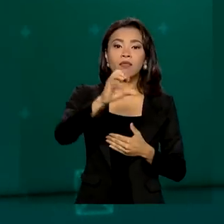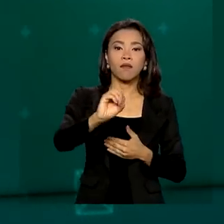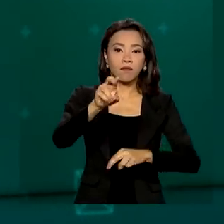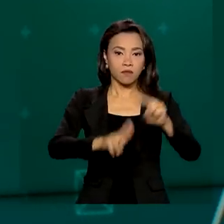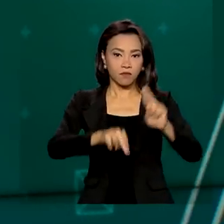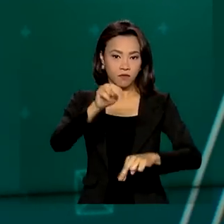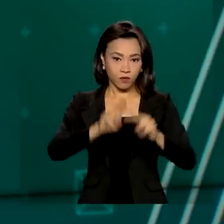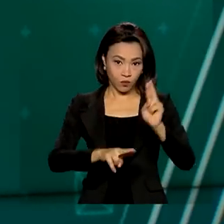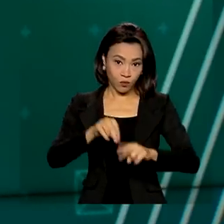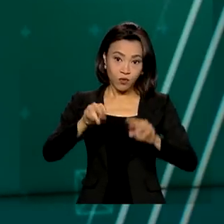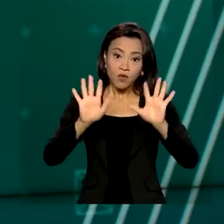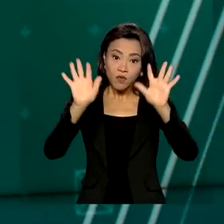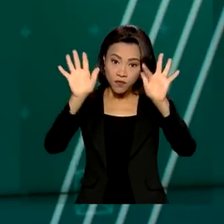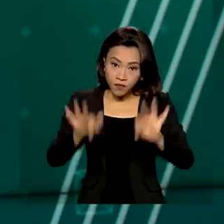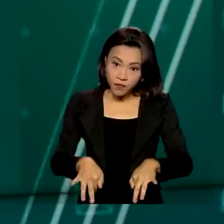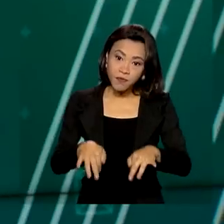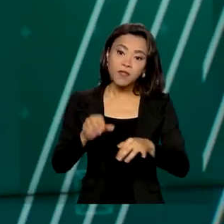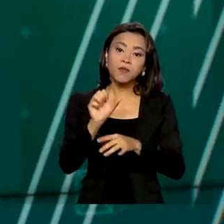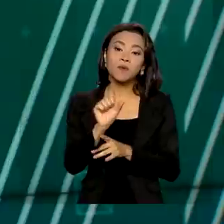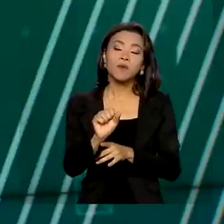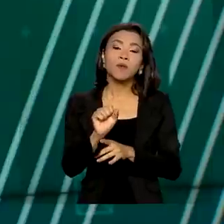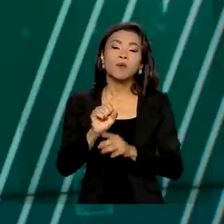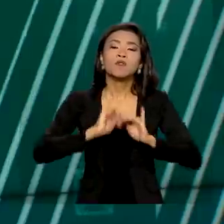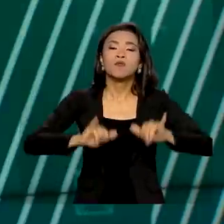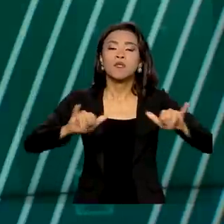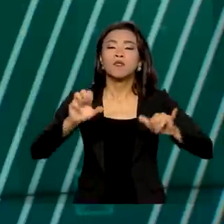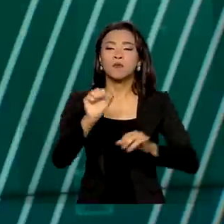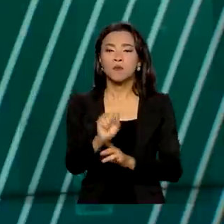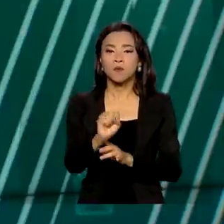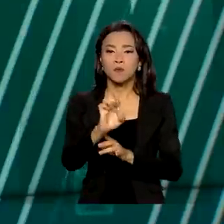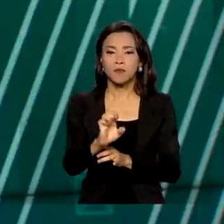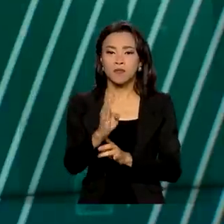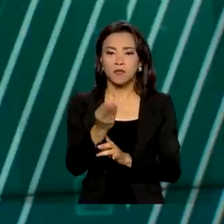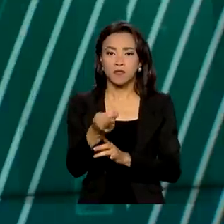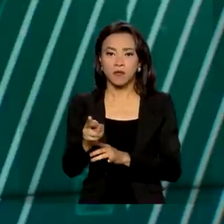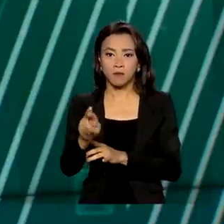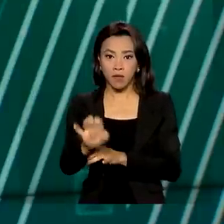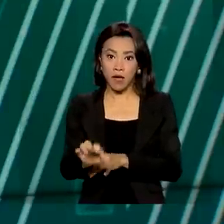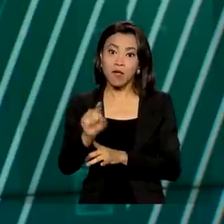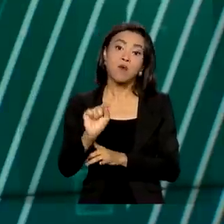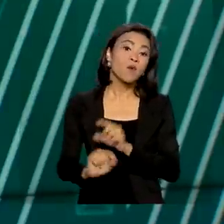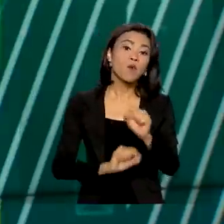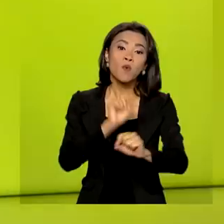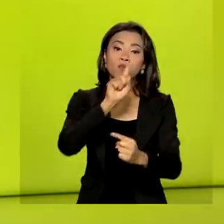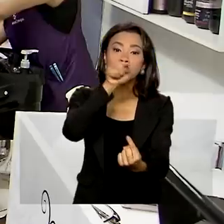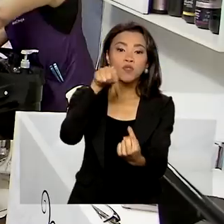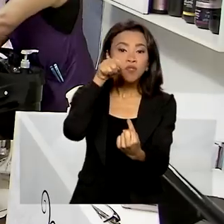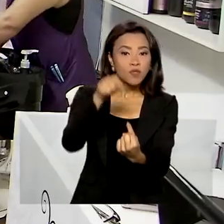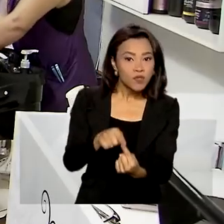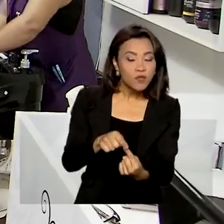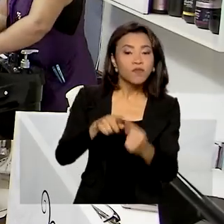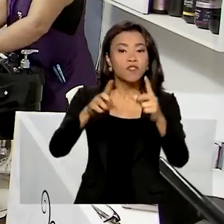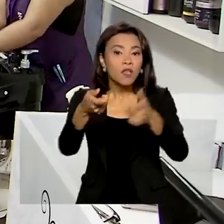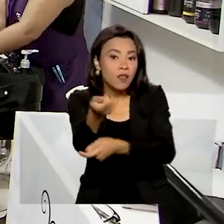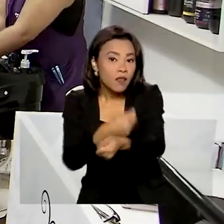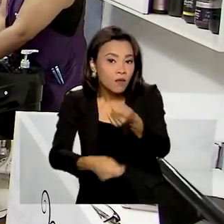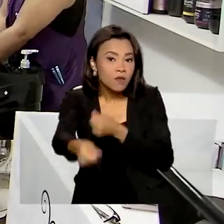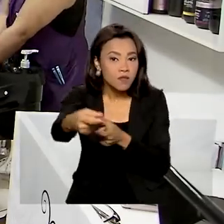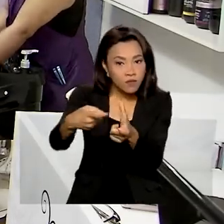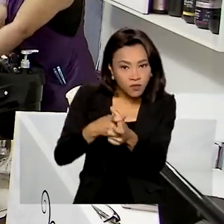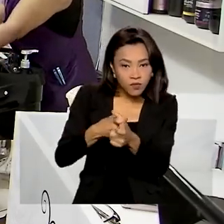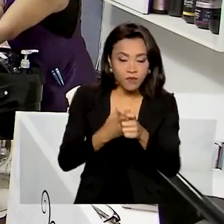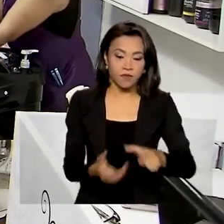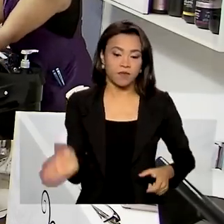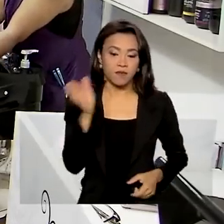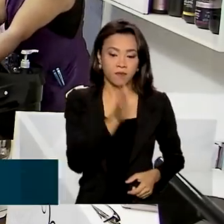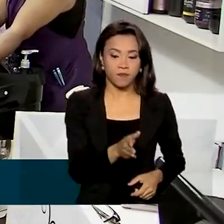do SEBRAE para a renegociação de dívidas de micro e pequenas empresas que foram feitas durante a pandemia. Em 2020,